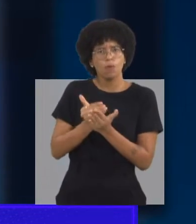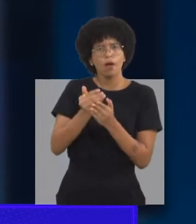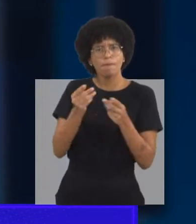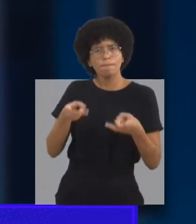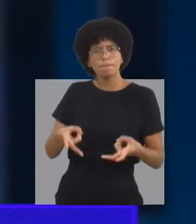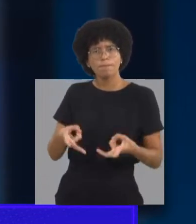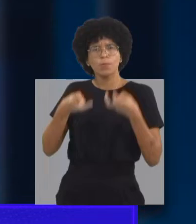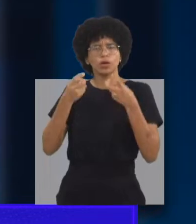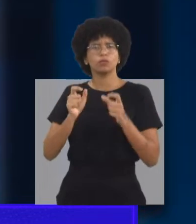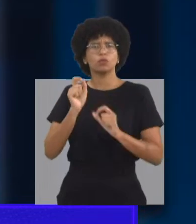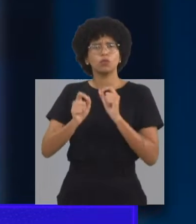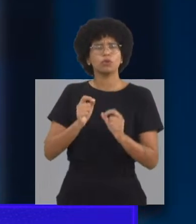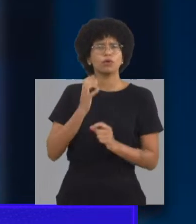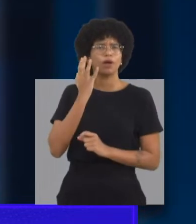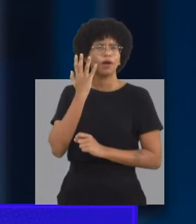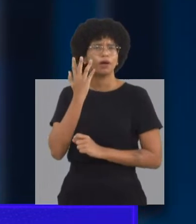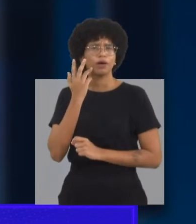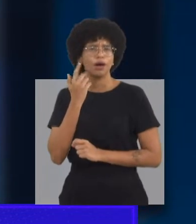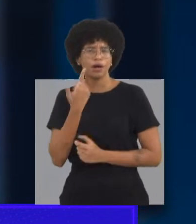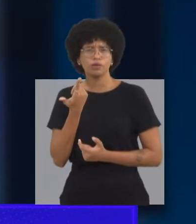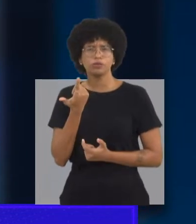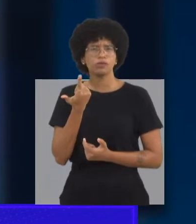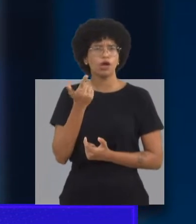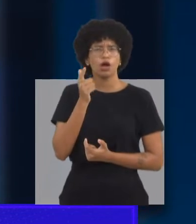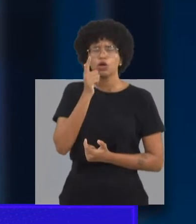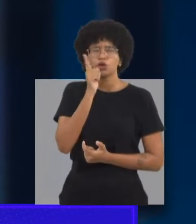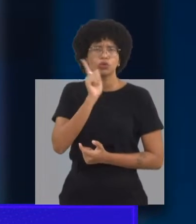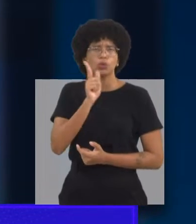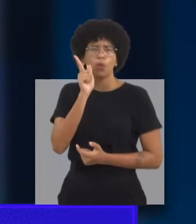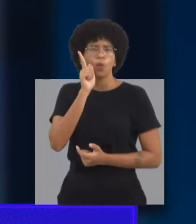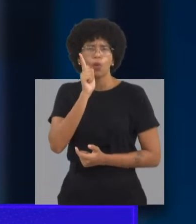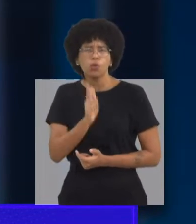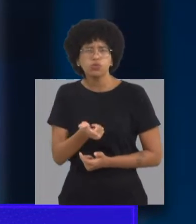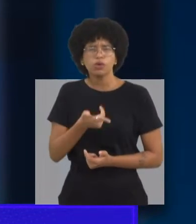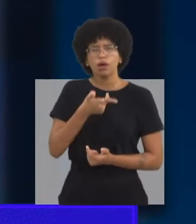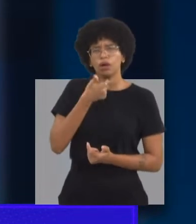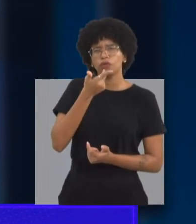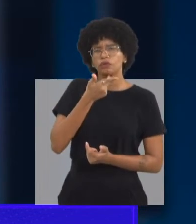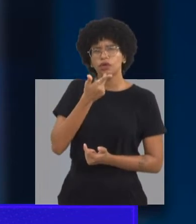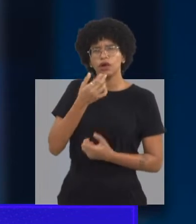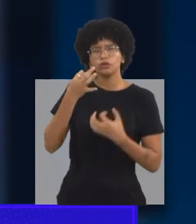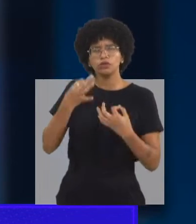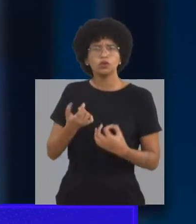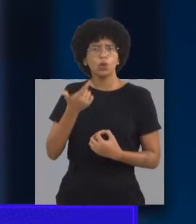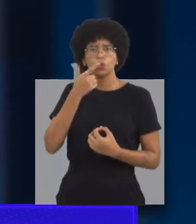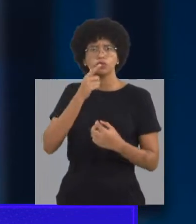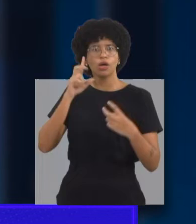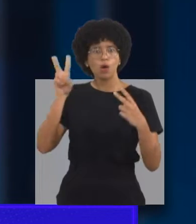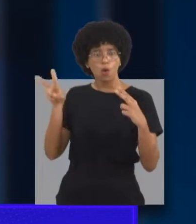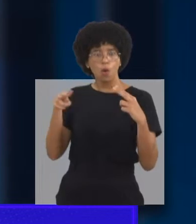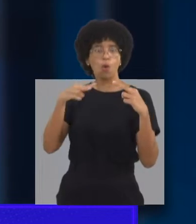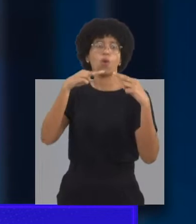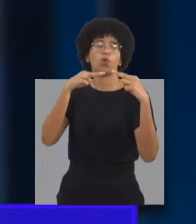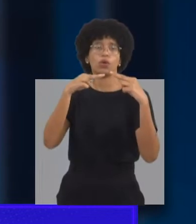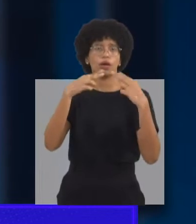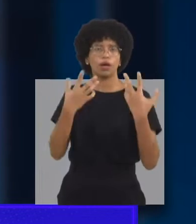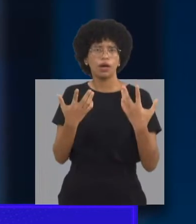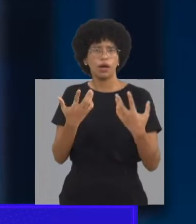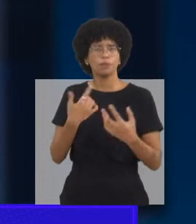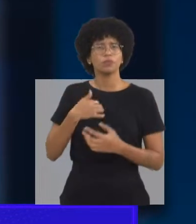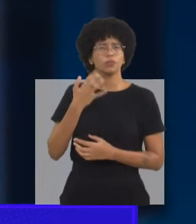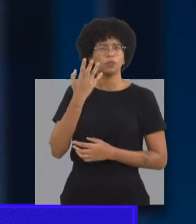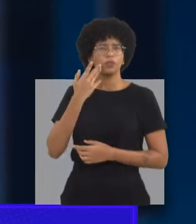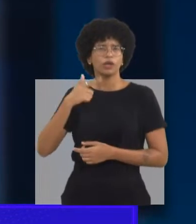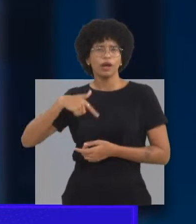devido à internet. Então, a própria família começa a identificar muito rápido que a minha criança não